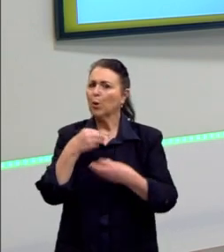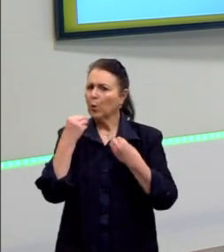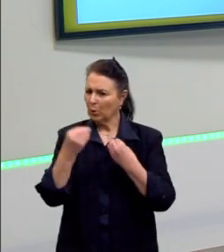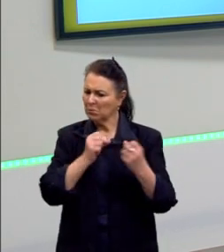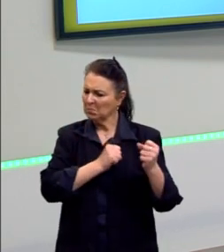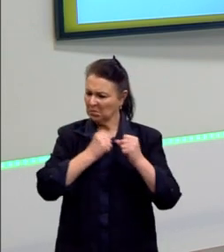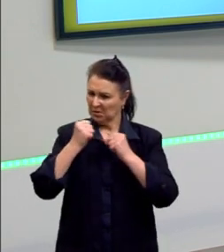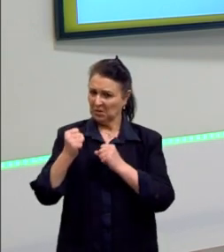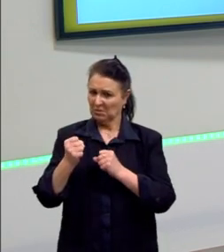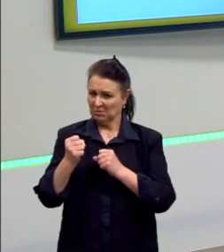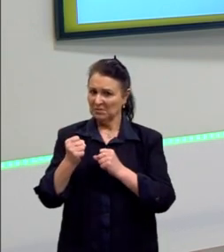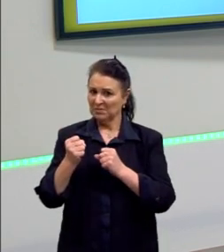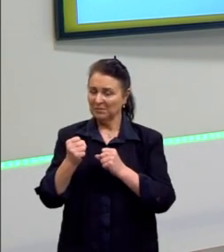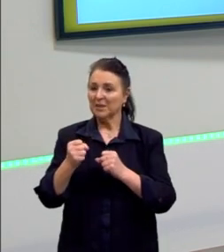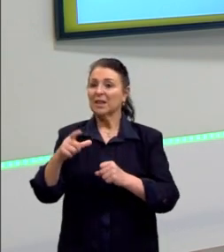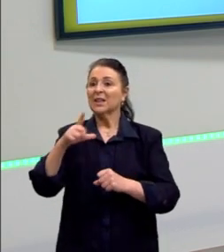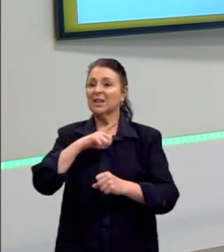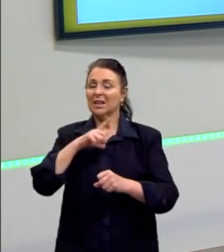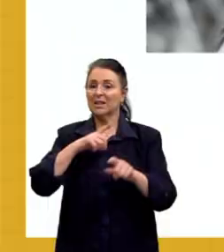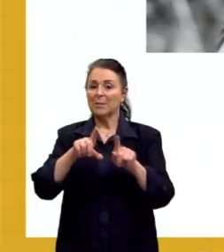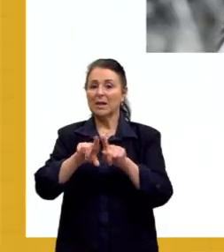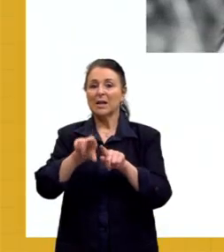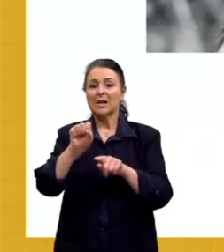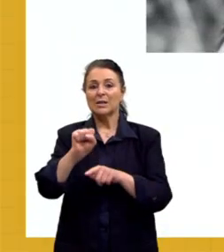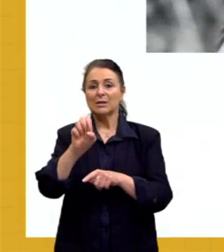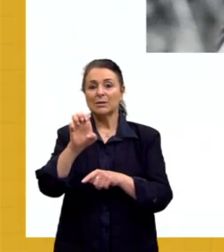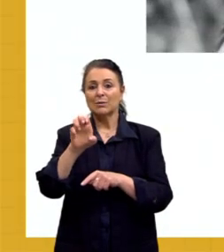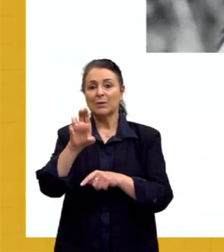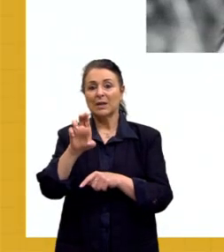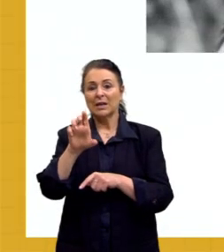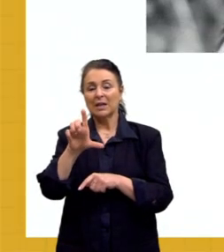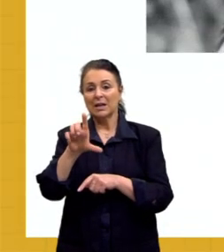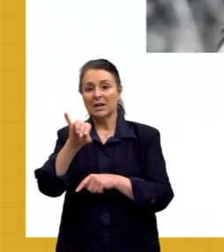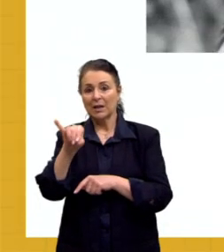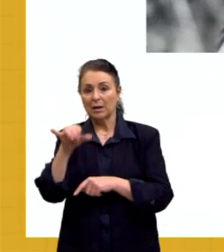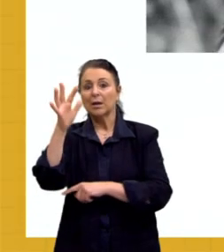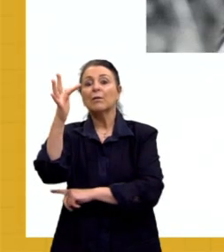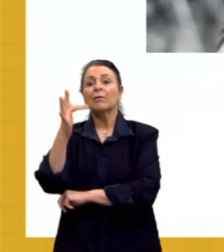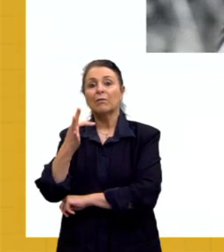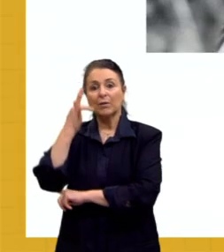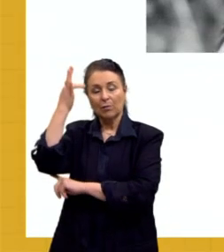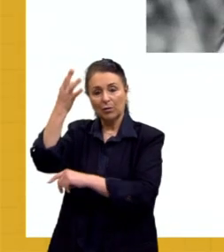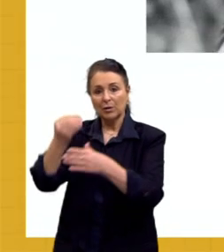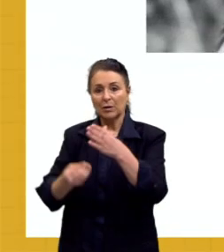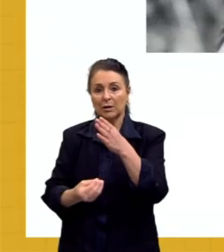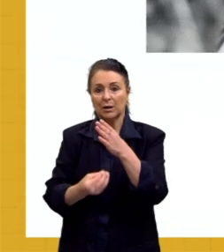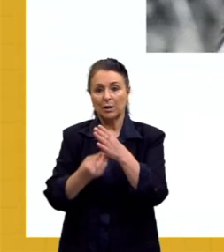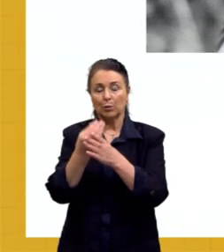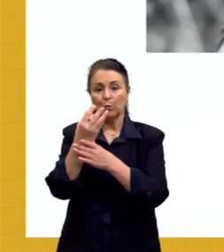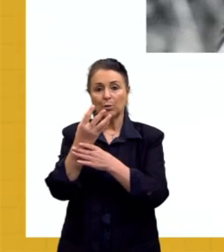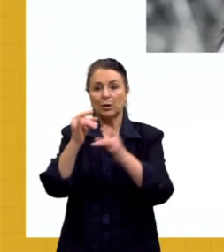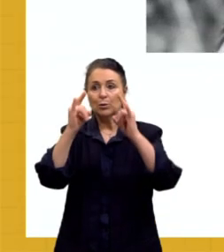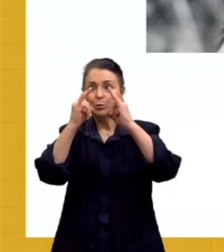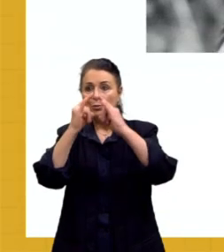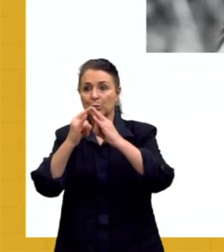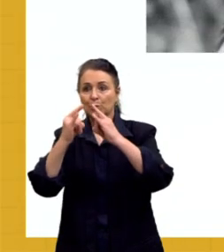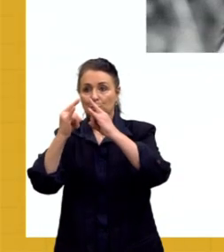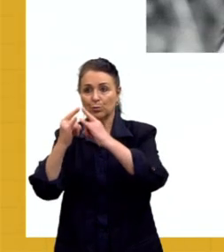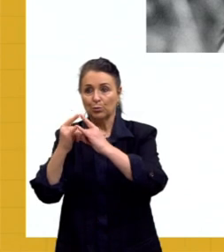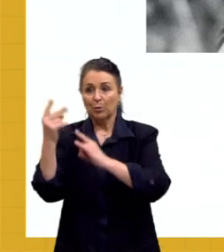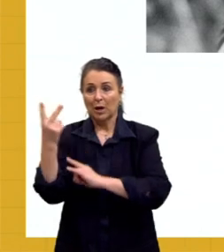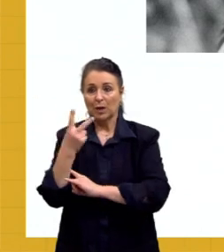poderoso. E aqui também, Sueli Carneiro, filósofa, criadora do Instituto Géledes, também as duas